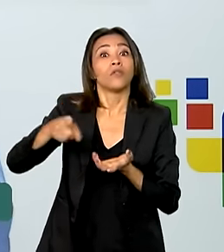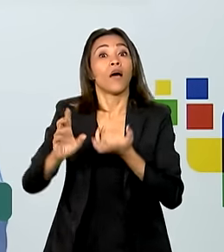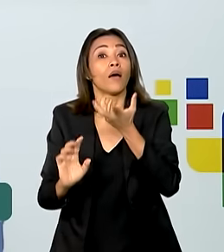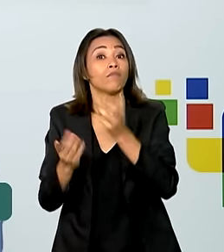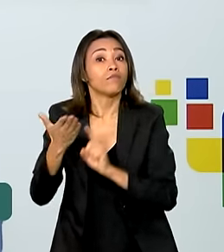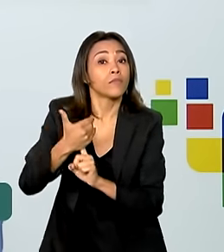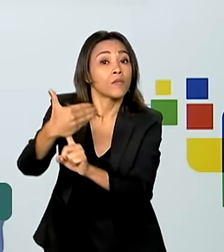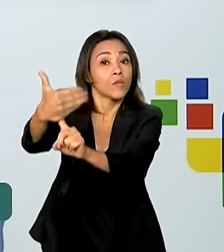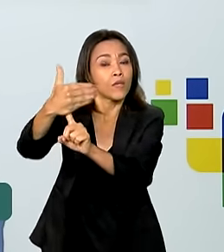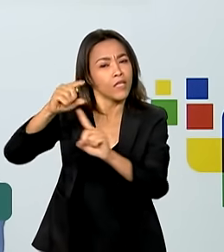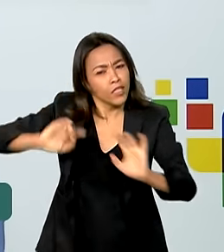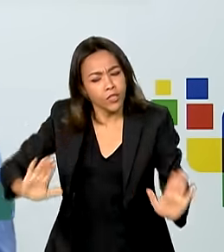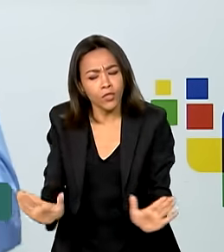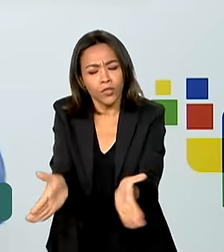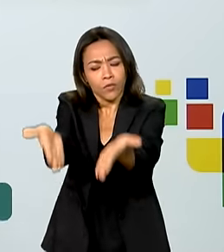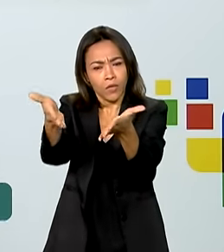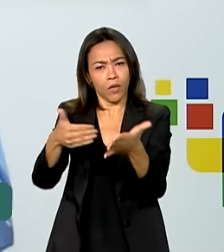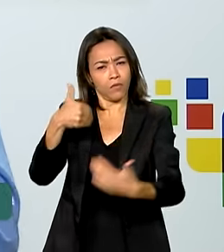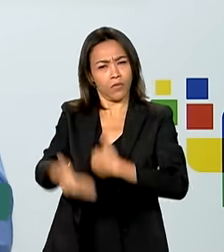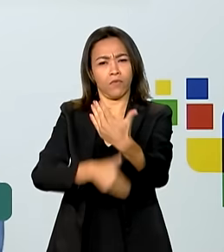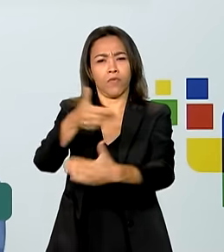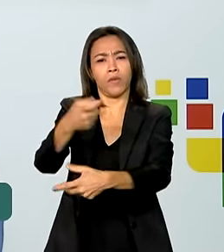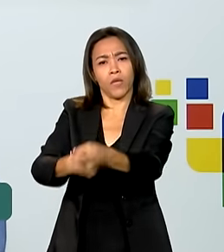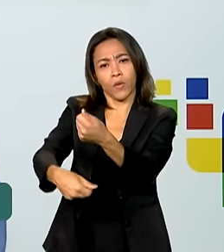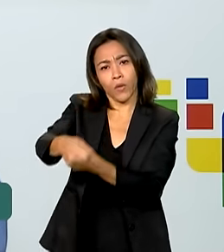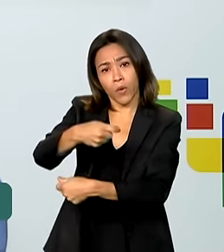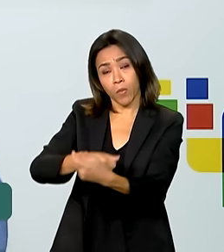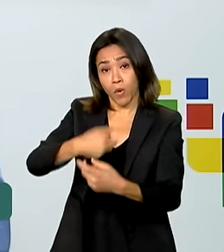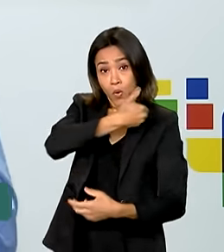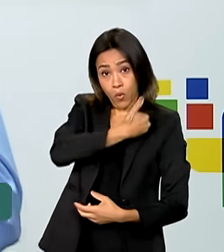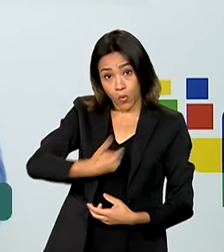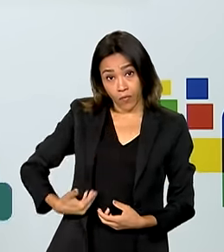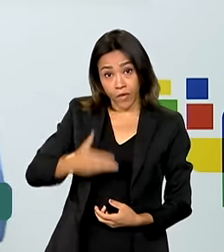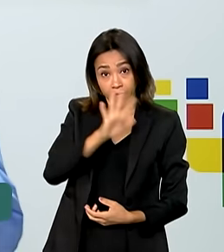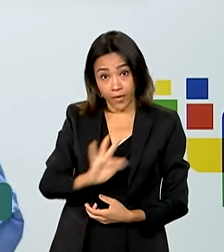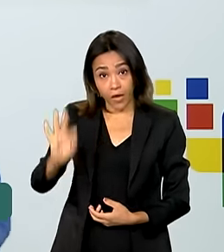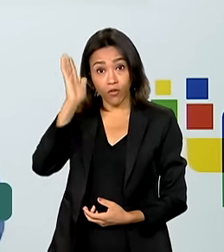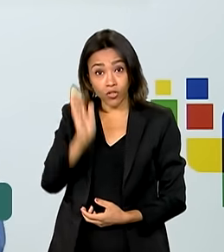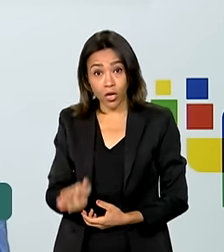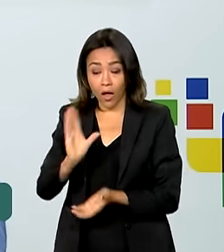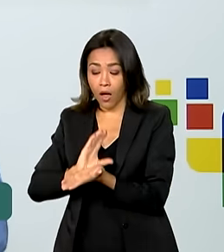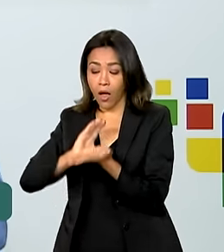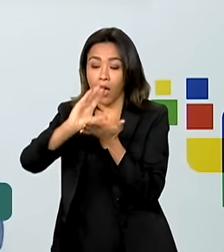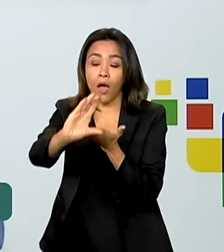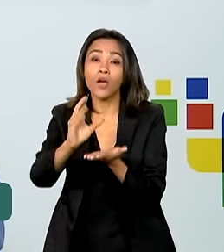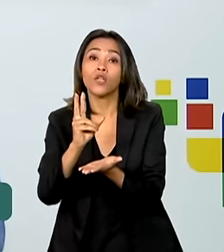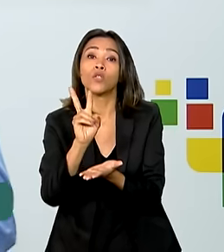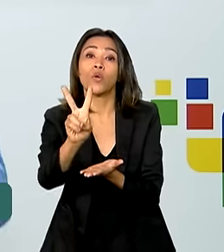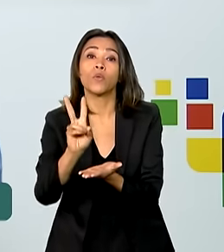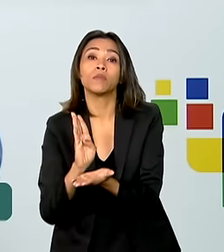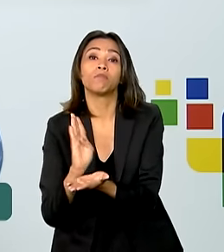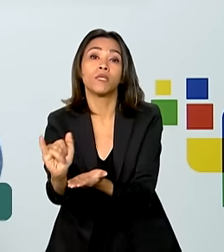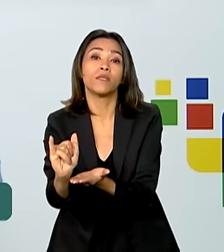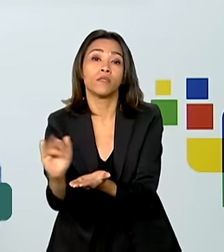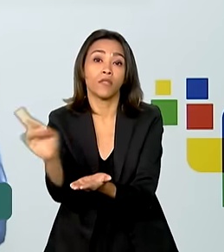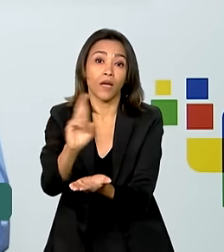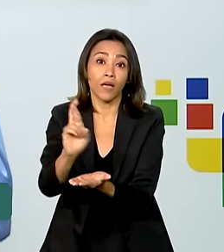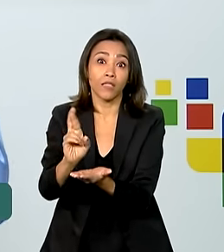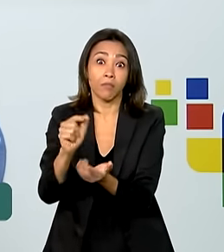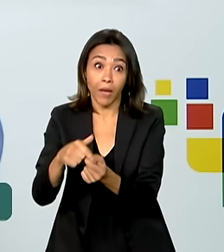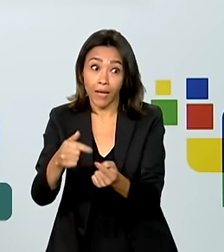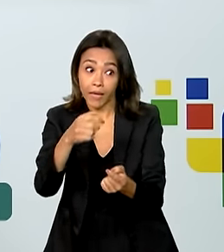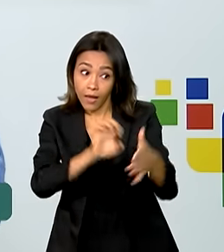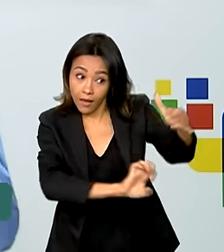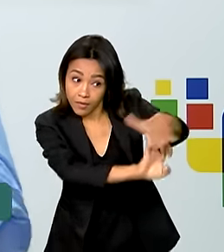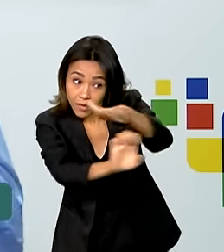crescimento econômico do país. O governo federal está investindo mais de 2 bilhões de reais para atrair